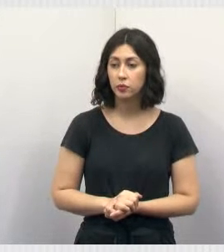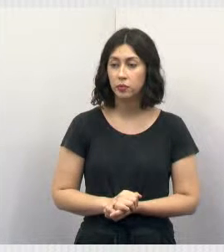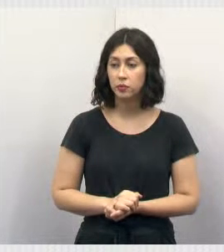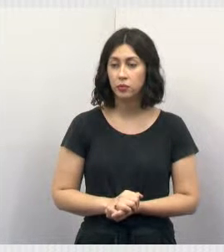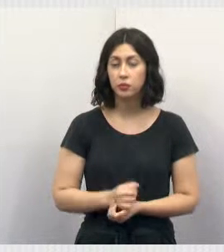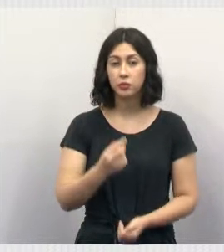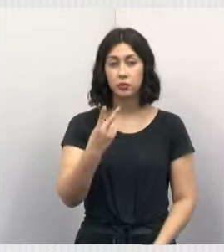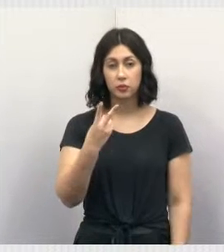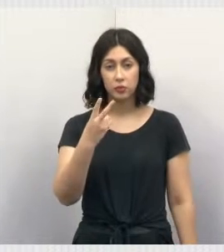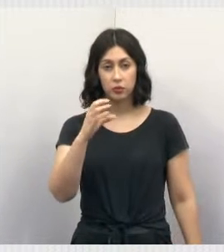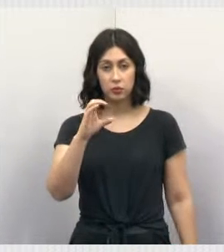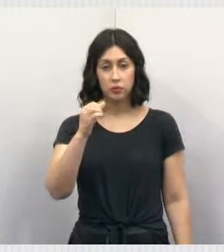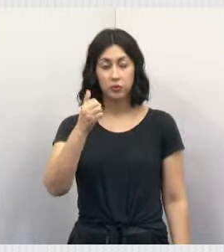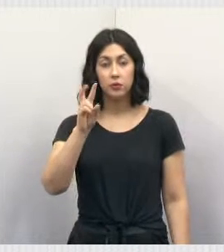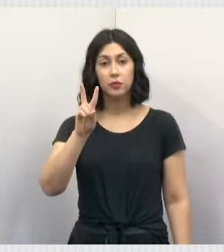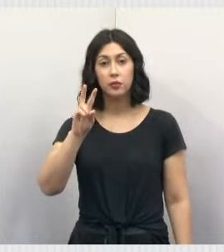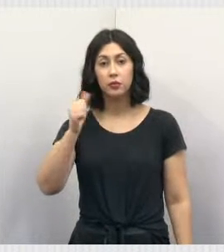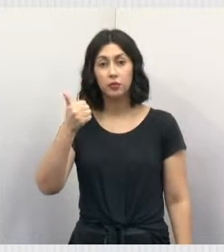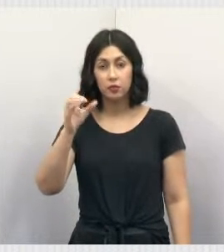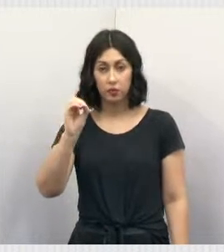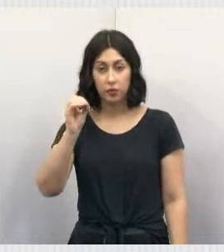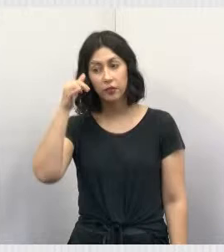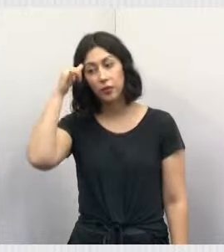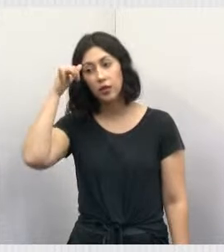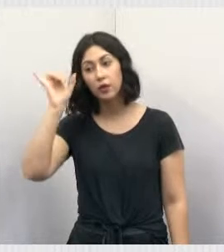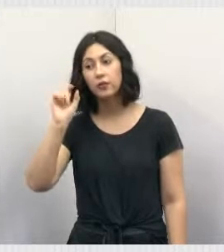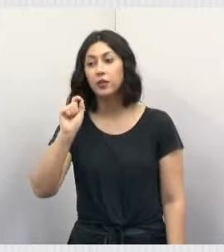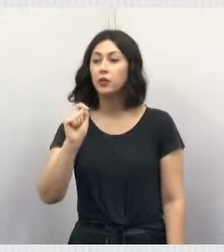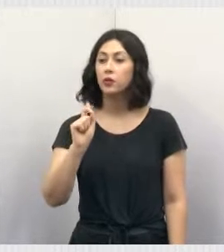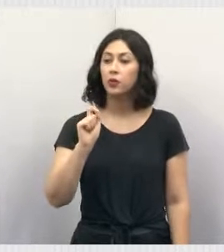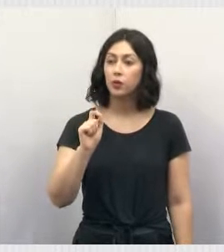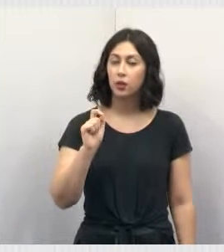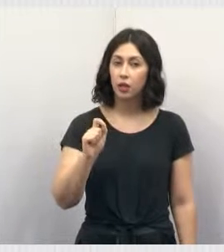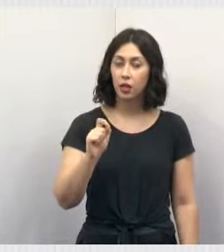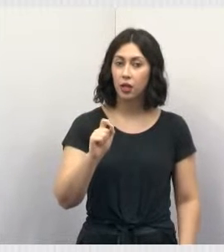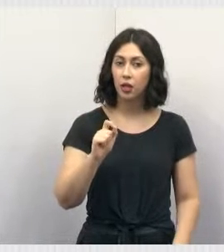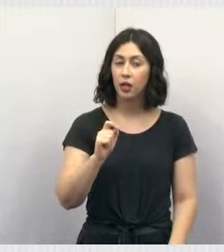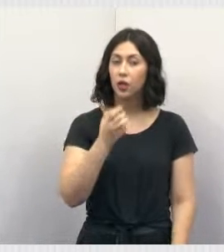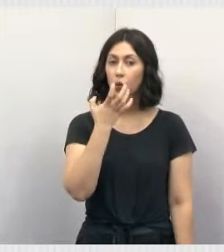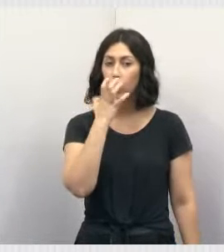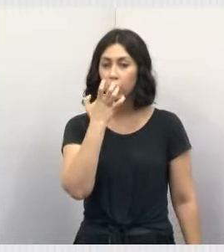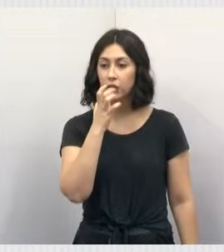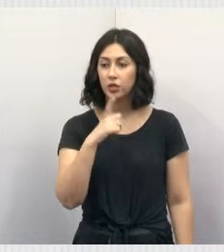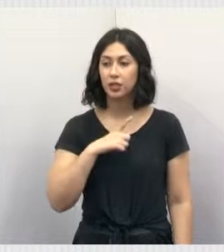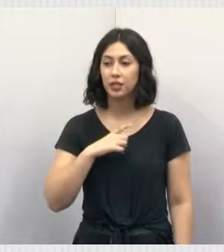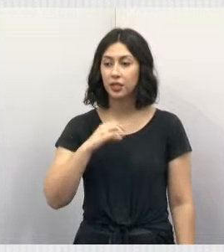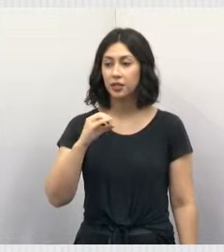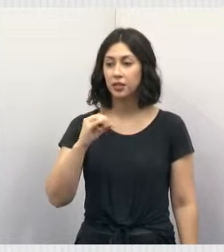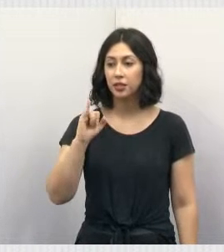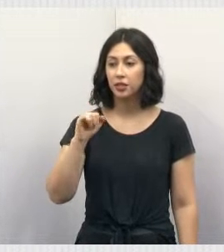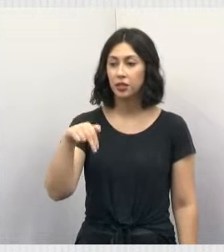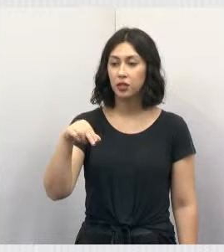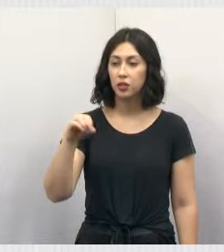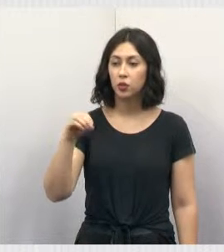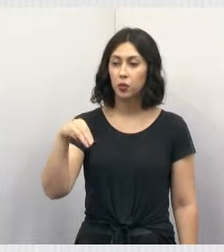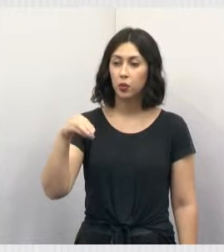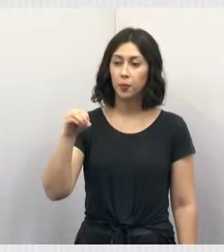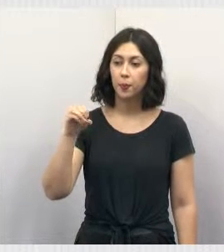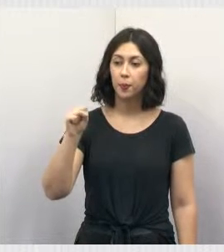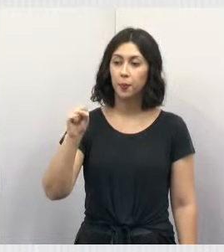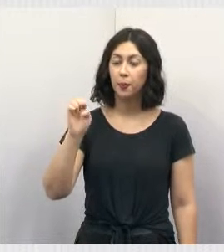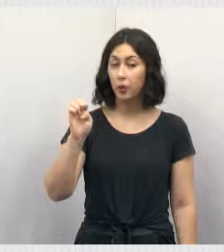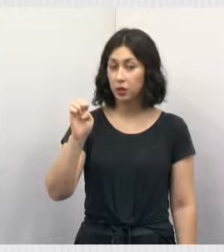A vacina V10, ela previne, principalmente, que o seu animal adquira sinomose e parvovirose.